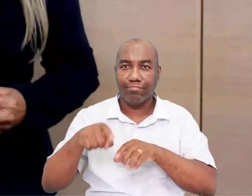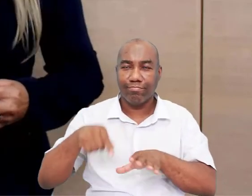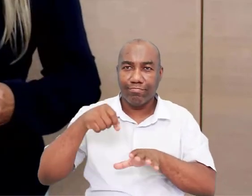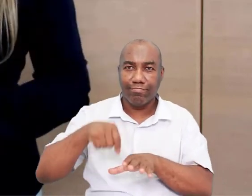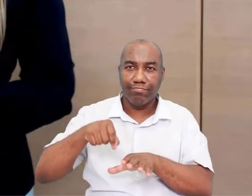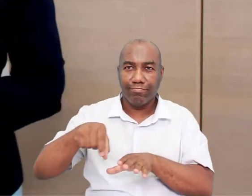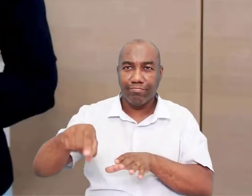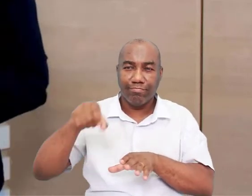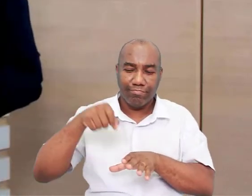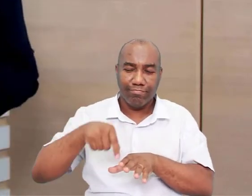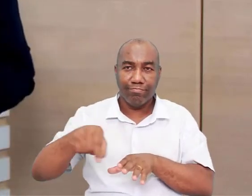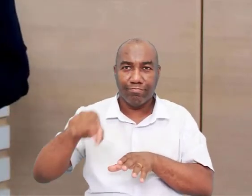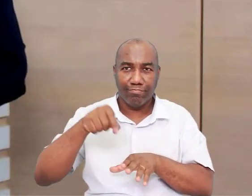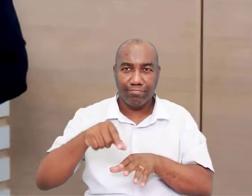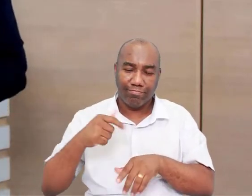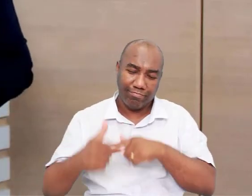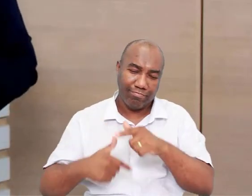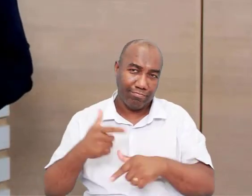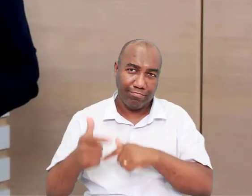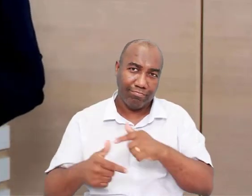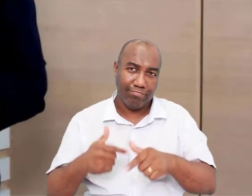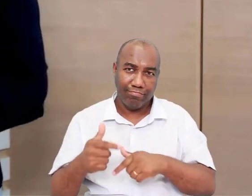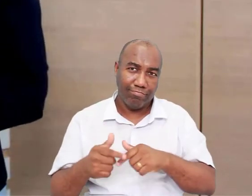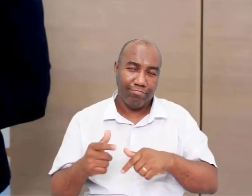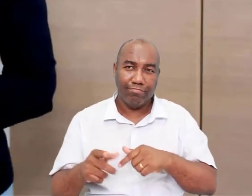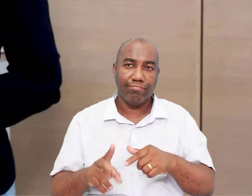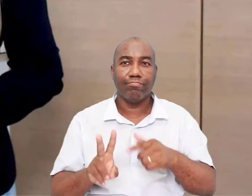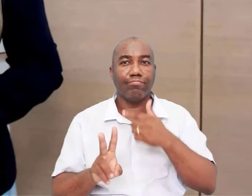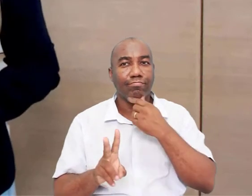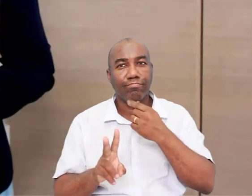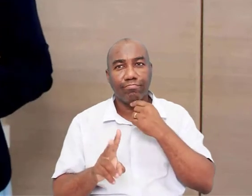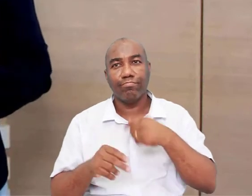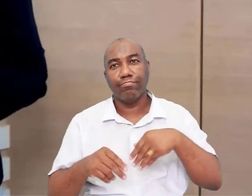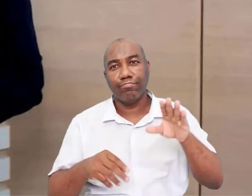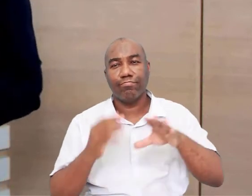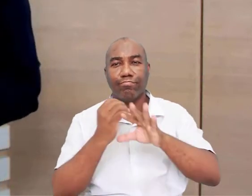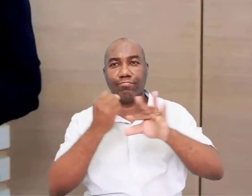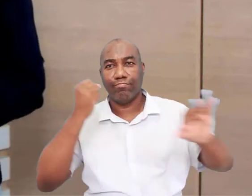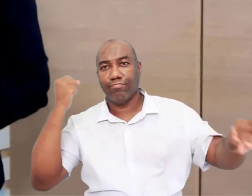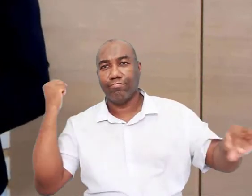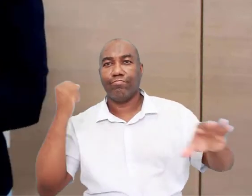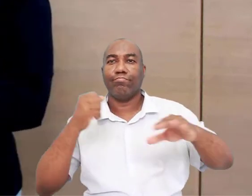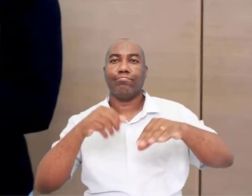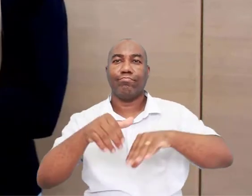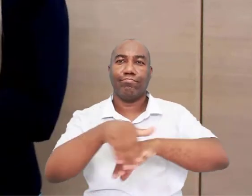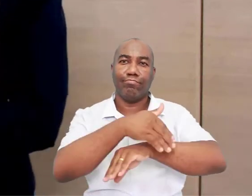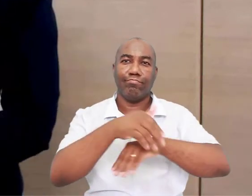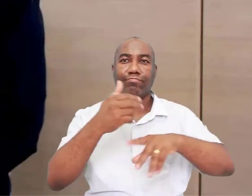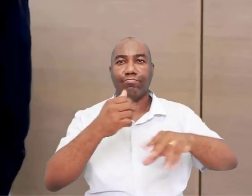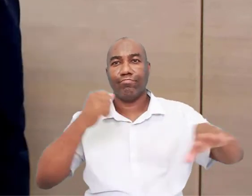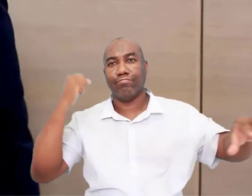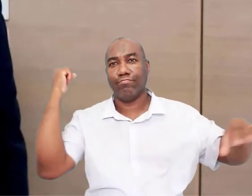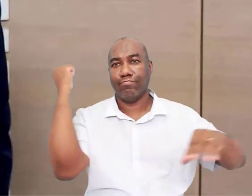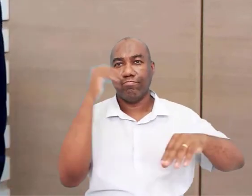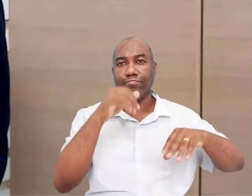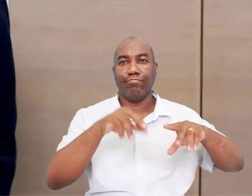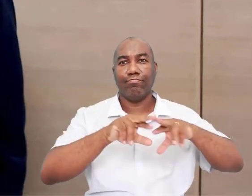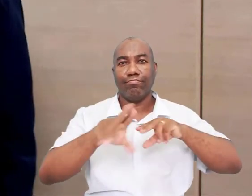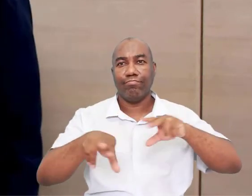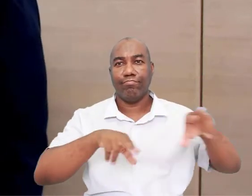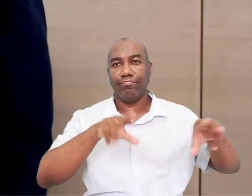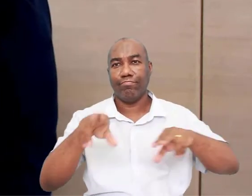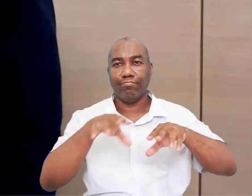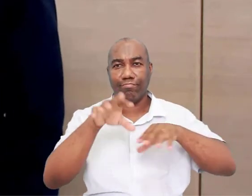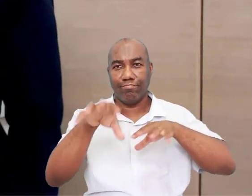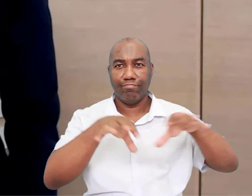responsável de fazer a colheita, né? De cuidar da casa. Os homens vão caçar, vão pescar e etc. Então, essas duas fases da idade